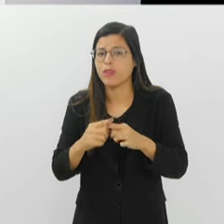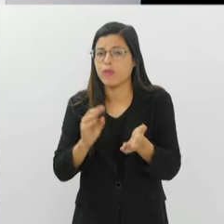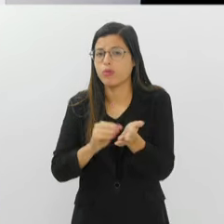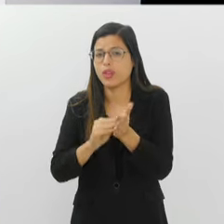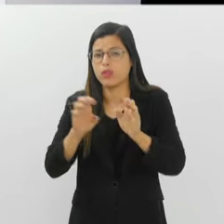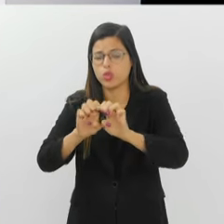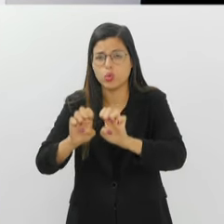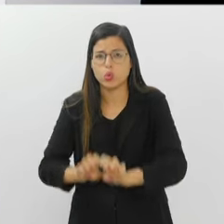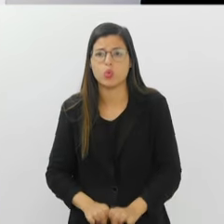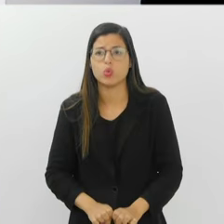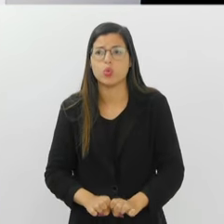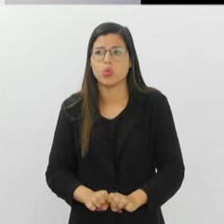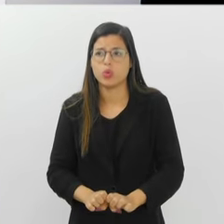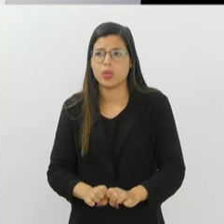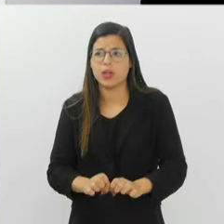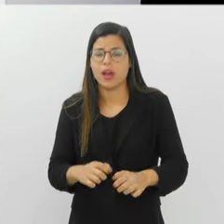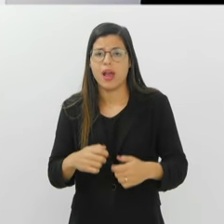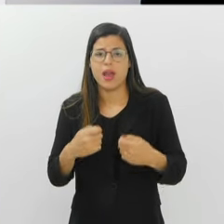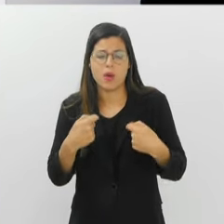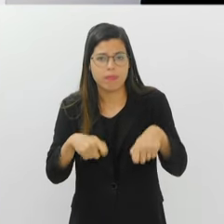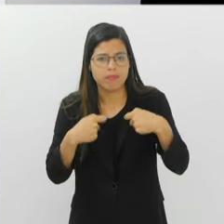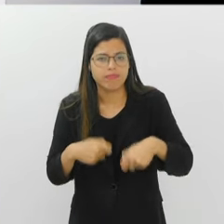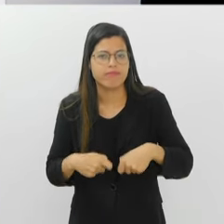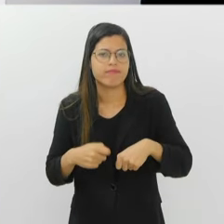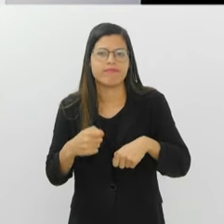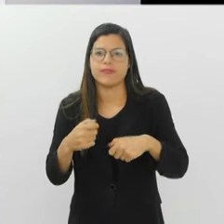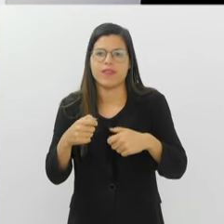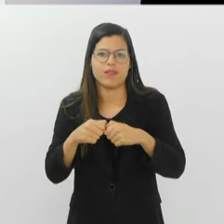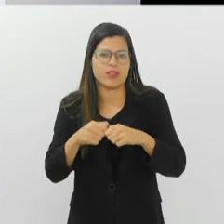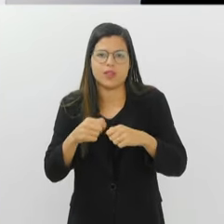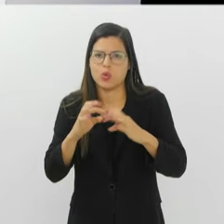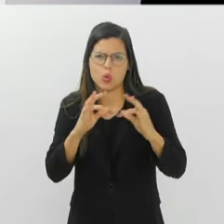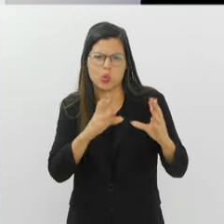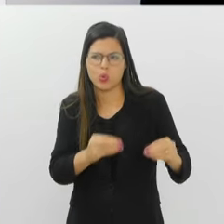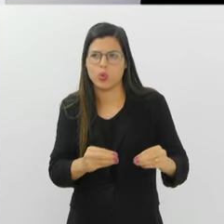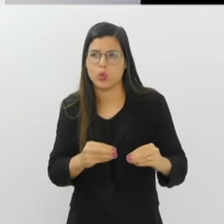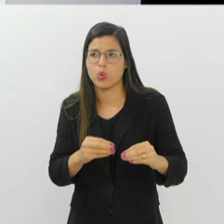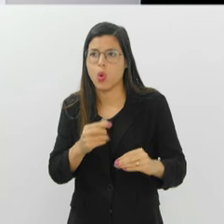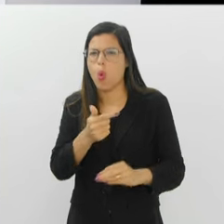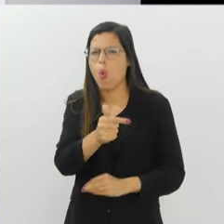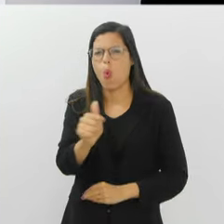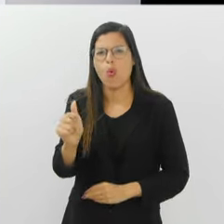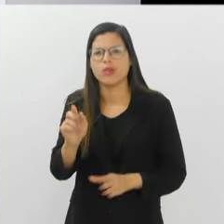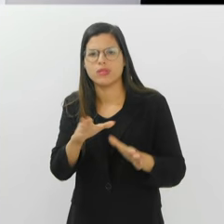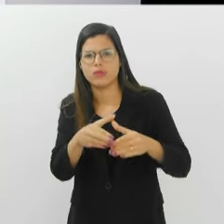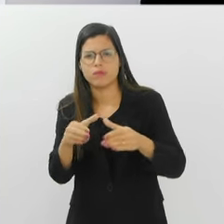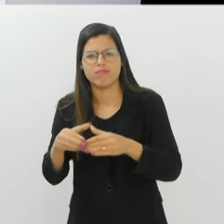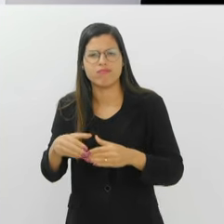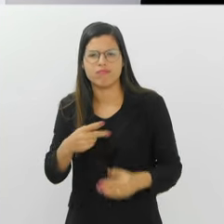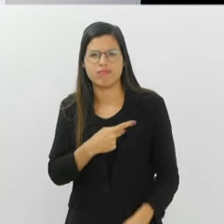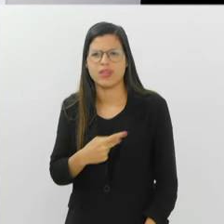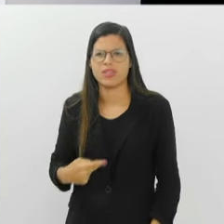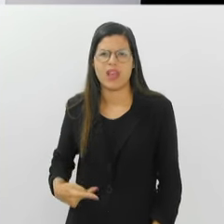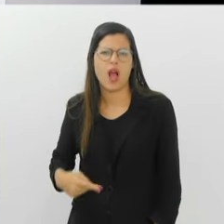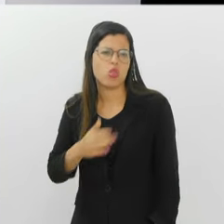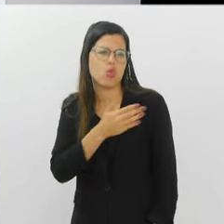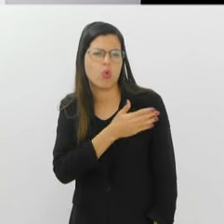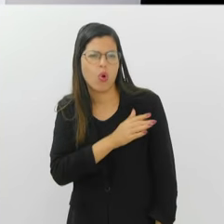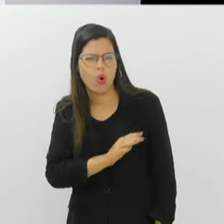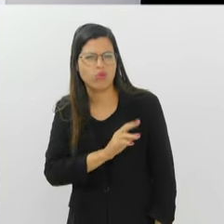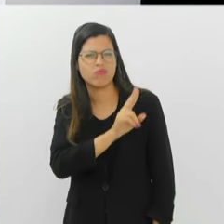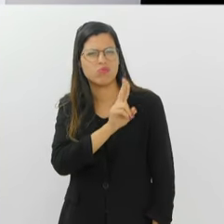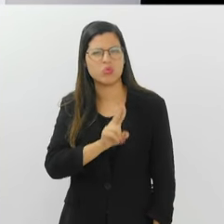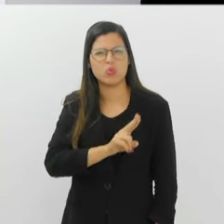Aí eu tinha que fazer uma série de coisas porque o presidente não tinha. Outras, os presidentes, não, eu não gosto disso, não uso